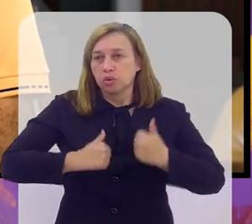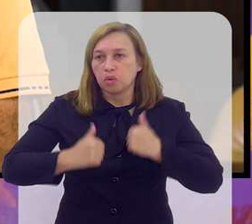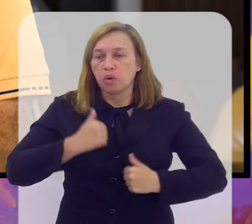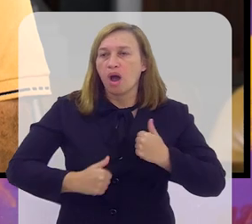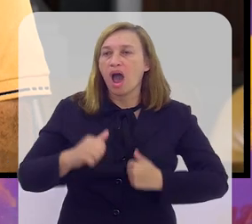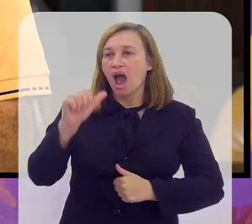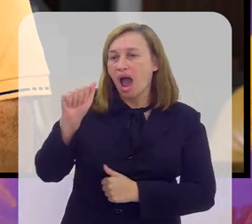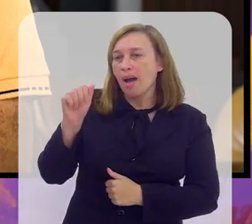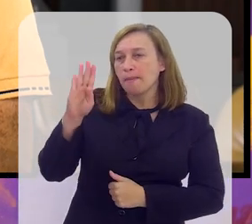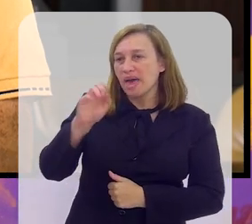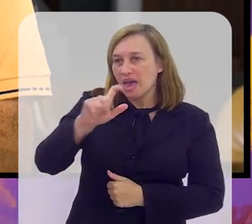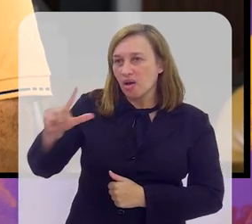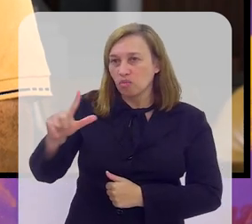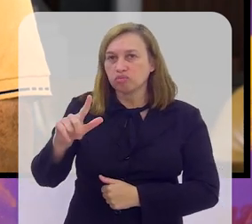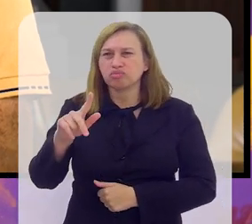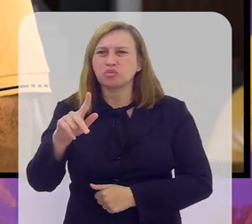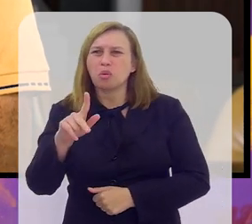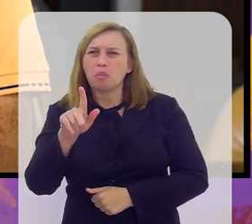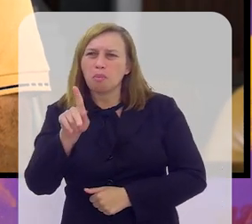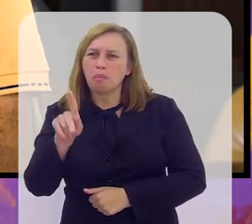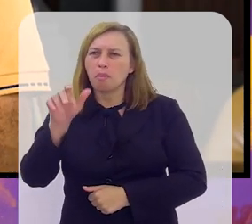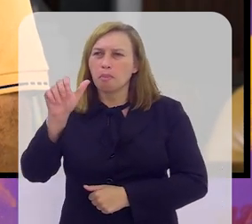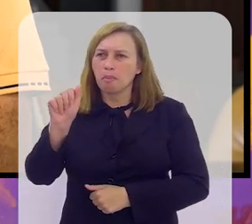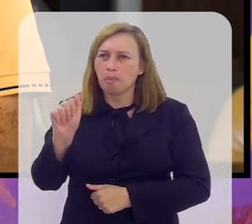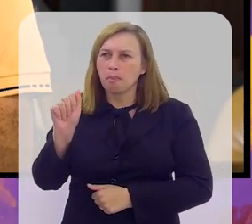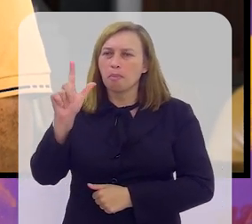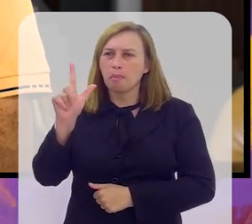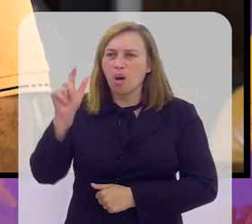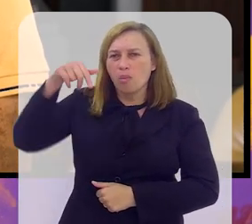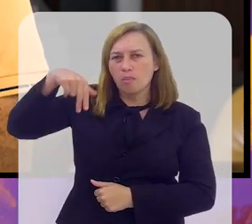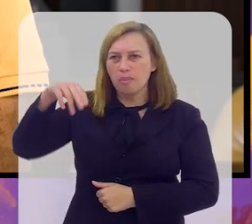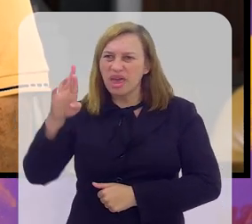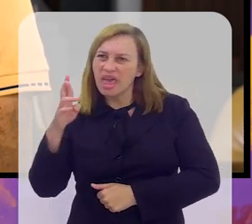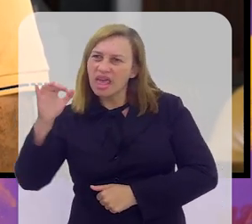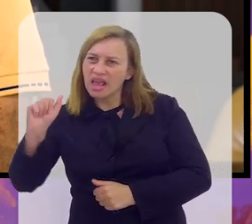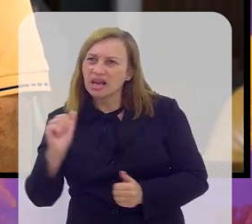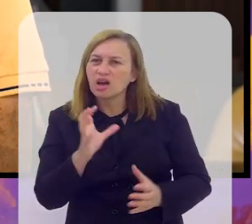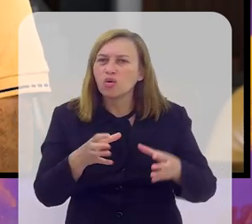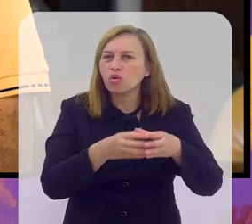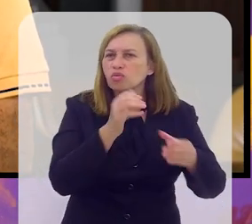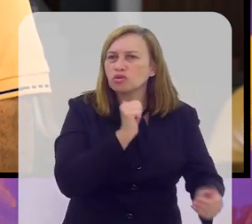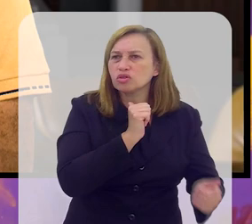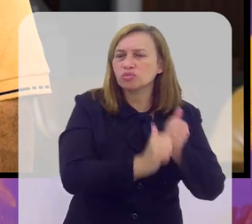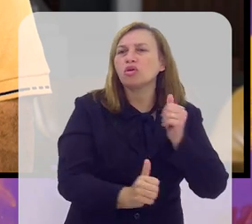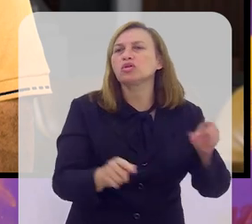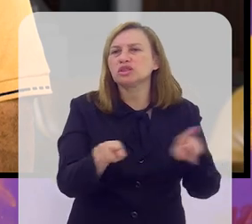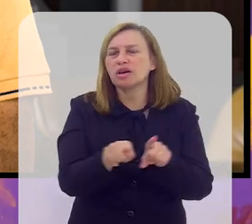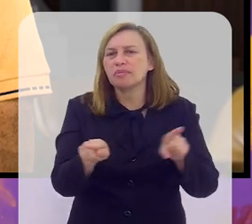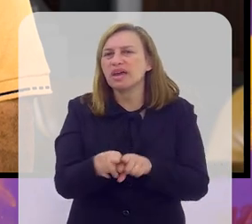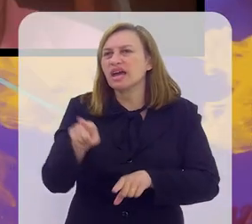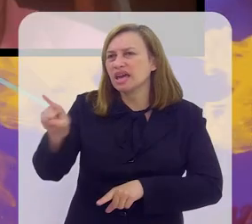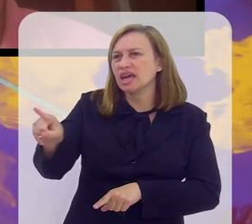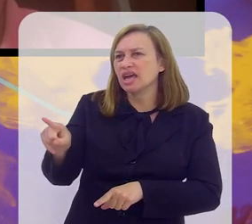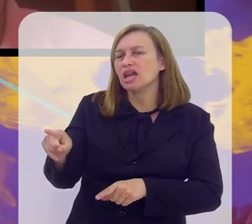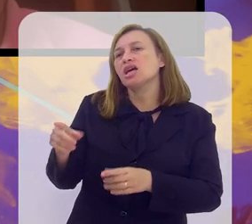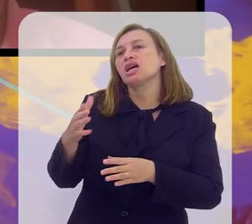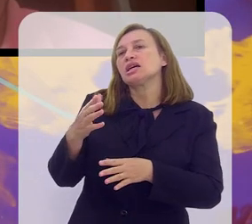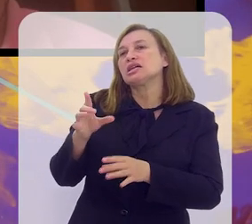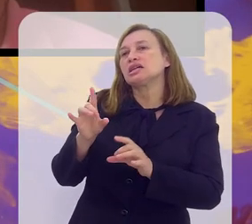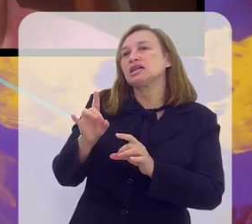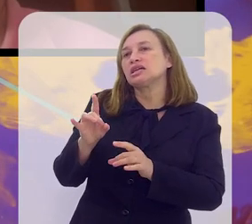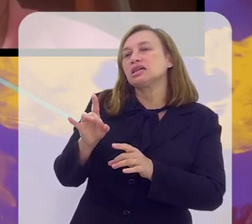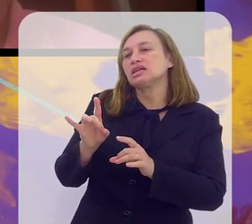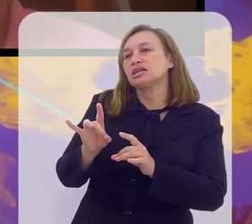técnico Abel, do Palmeiras, né? O técnico que foi treinador do Botafogo, o Luiz